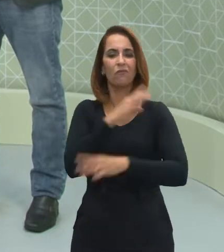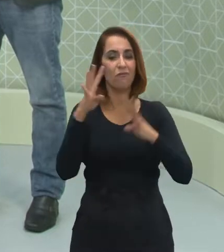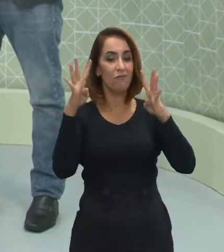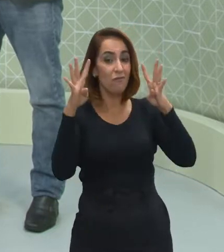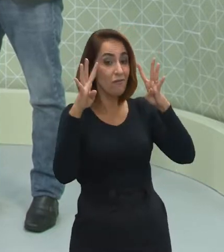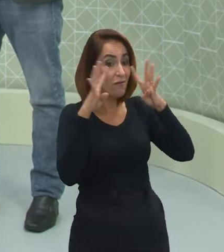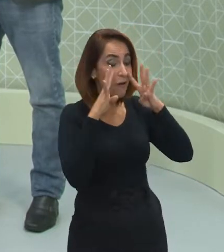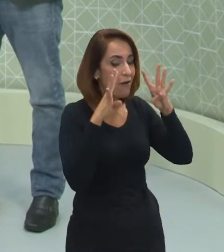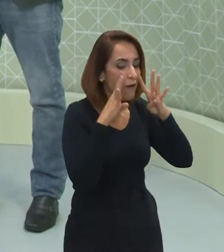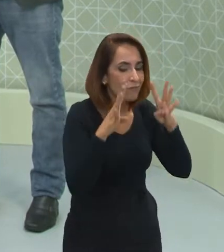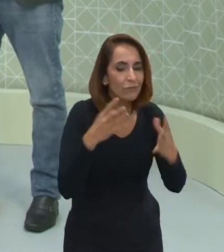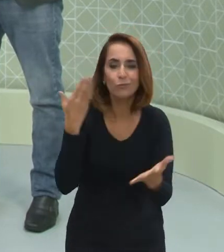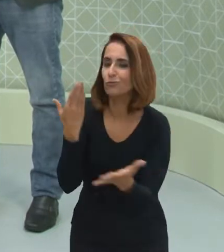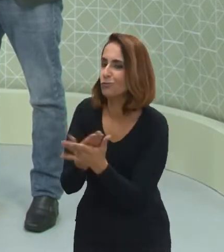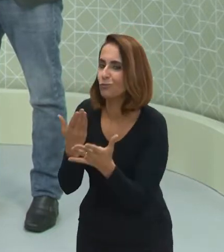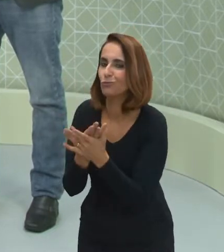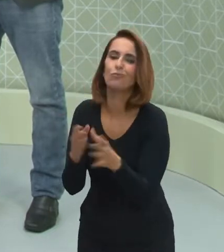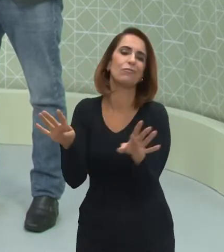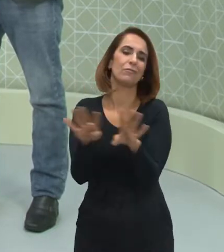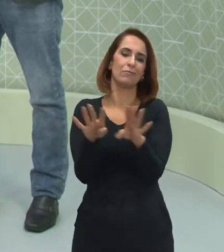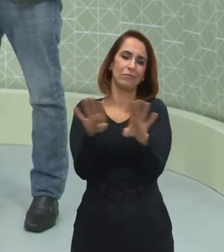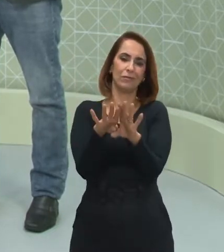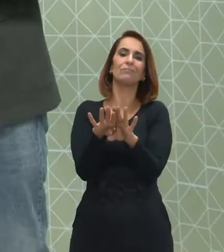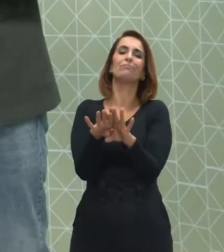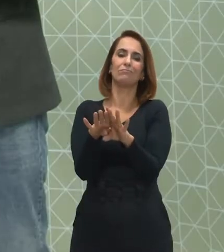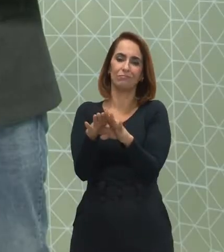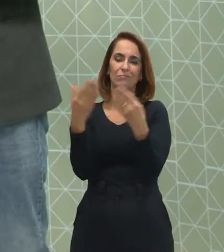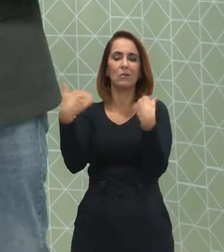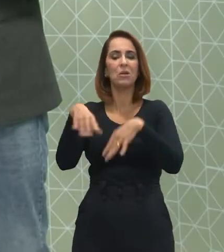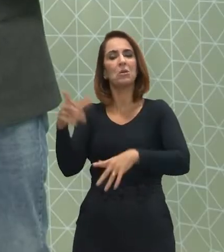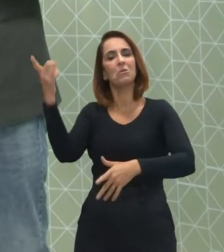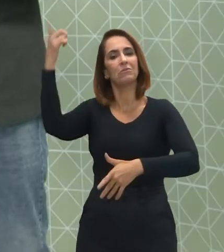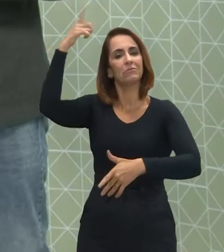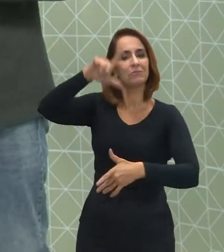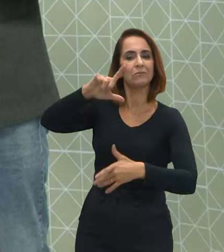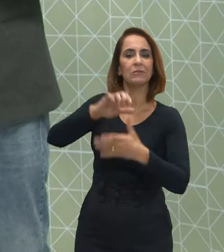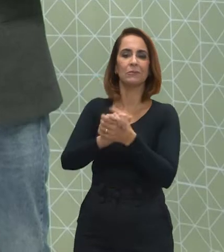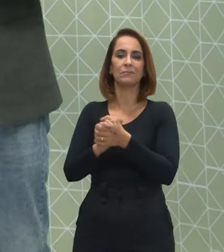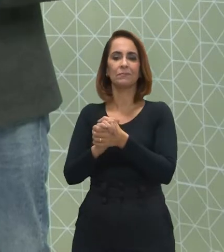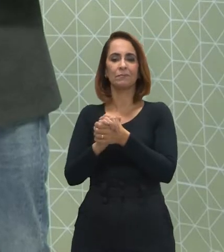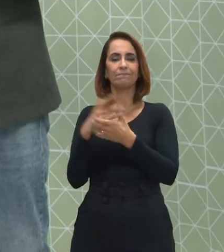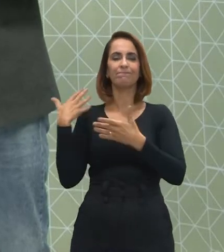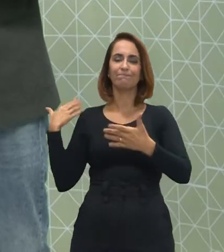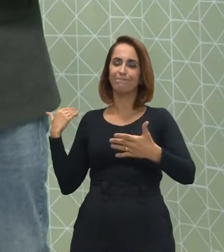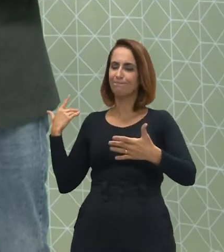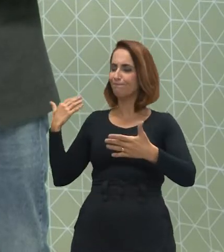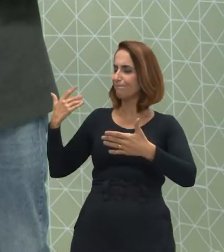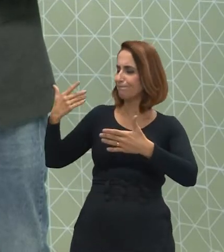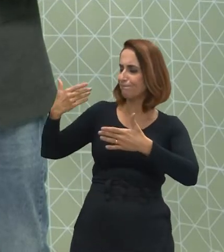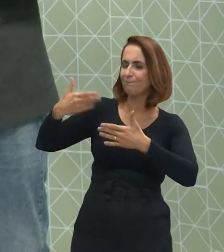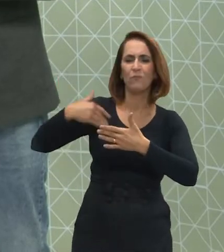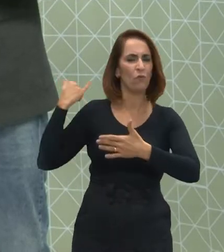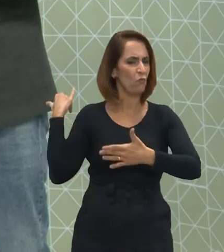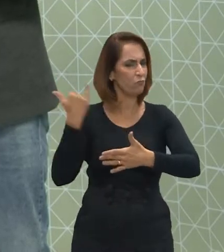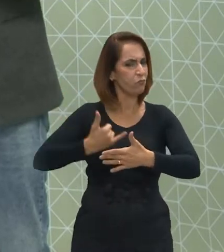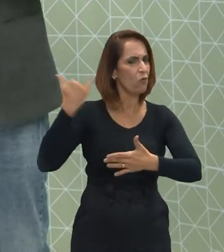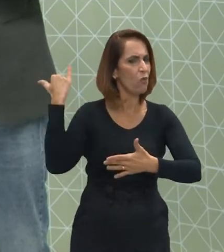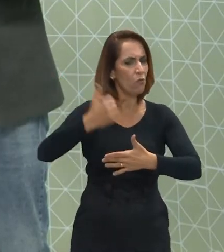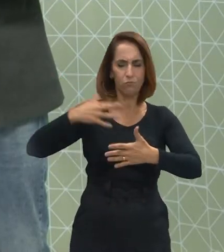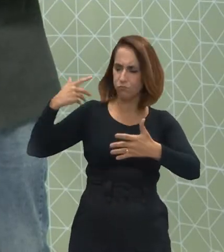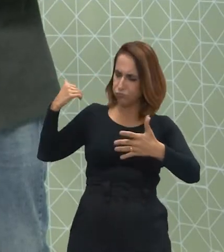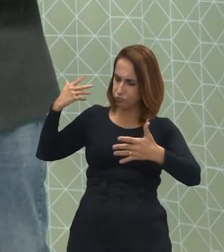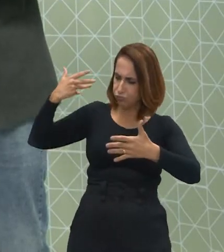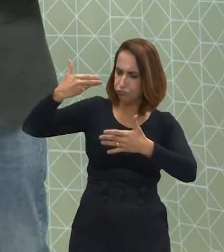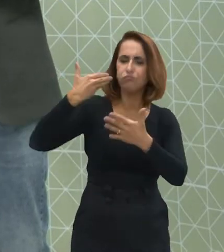atento e estude também, tá? Para que ele consiga angariar, né? Consiga ter